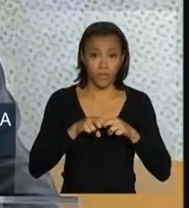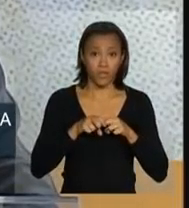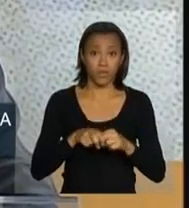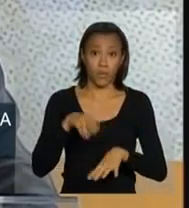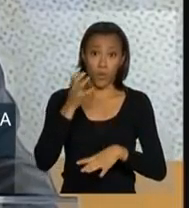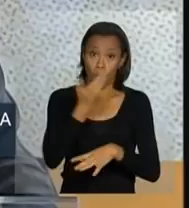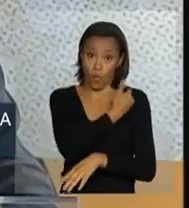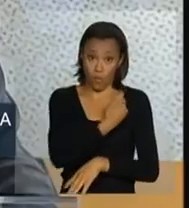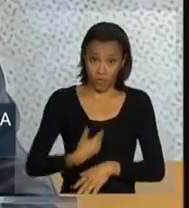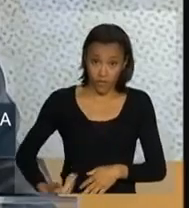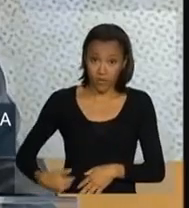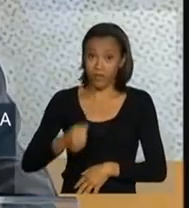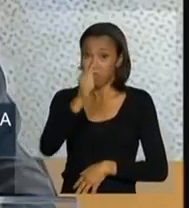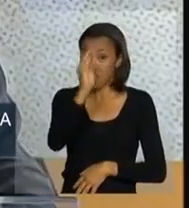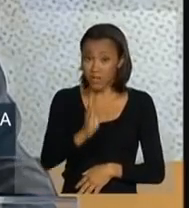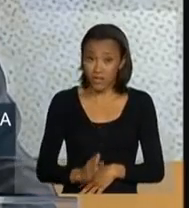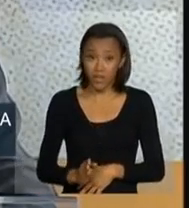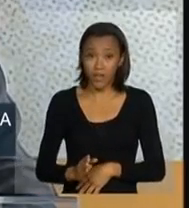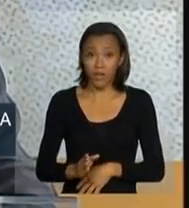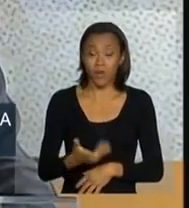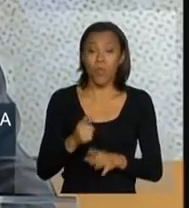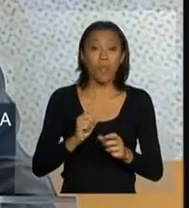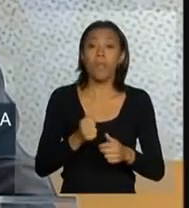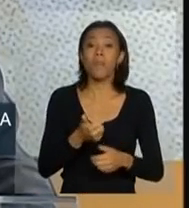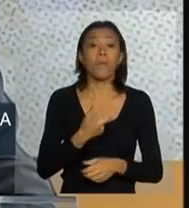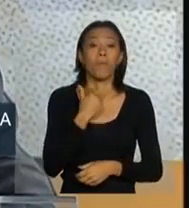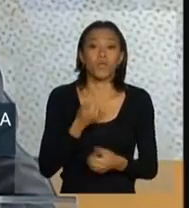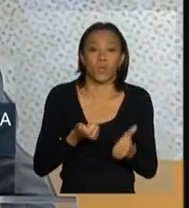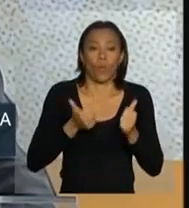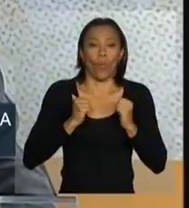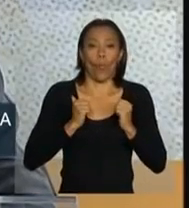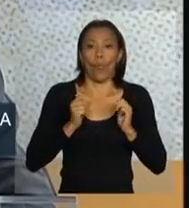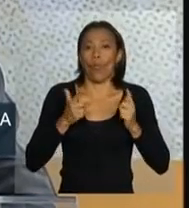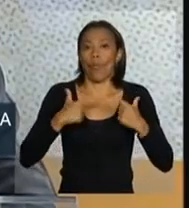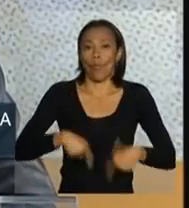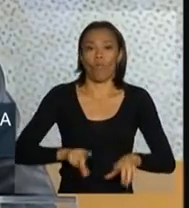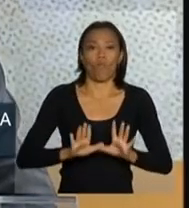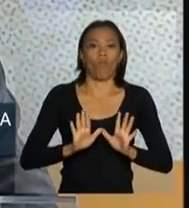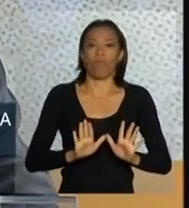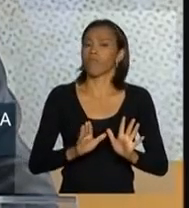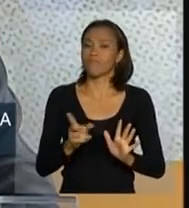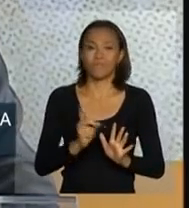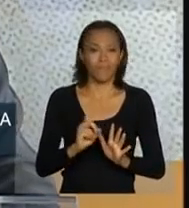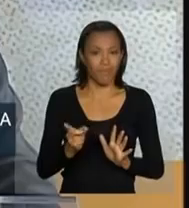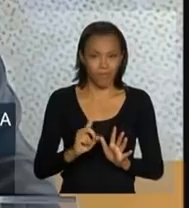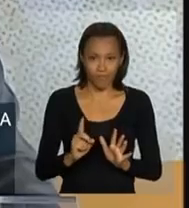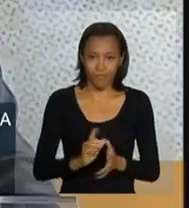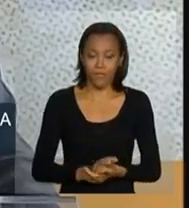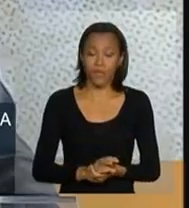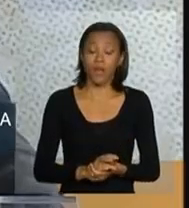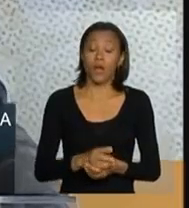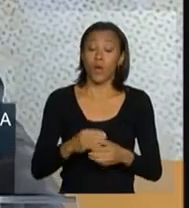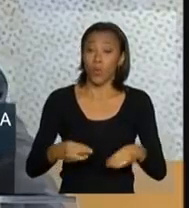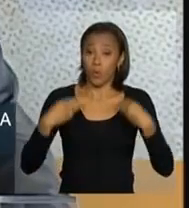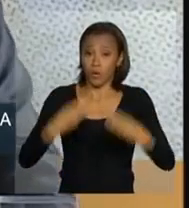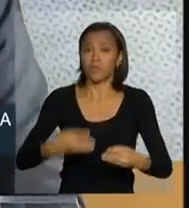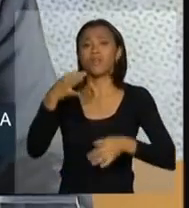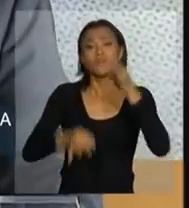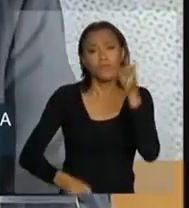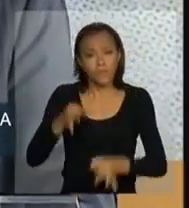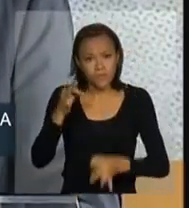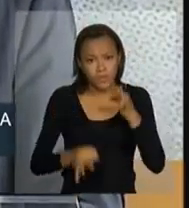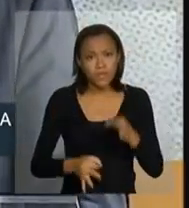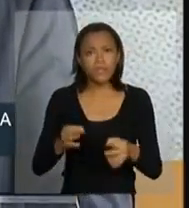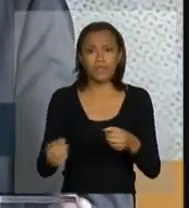brasileiro não pode ficar omisso em relação a essa triste realidade. O Ministério da Justiça, portanto,